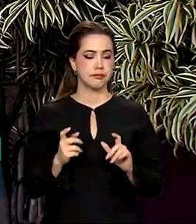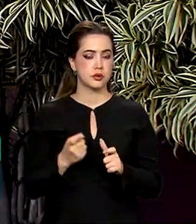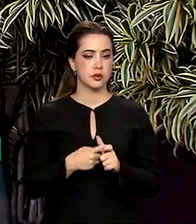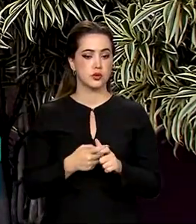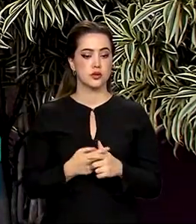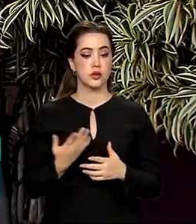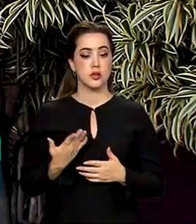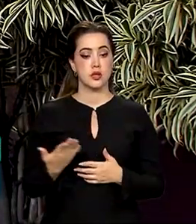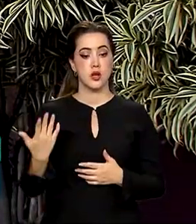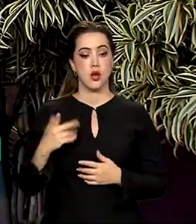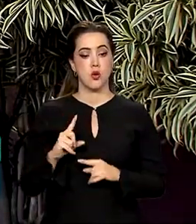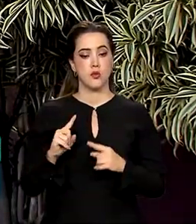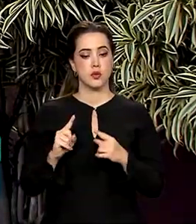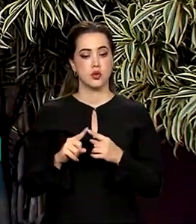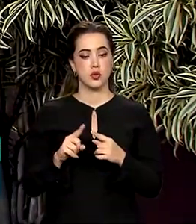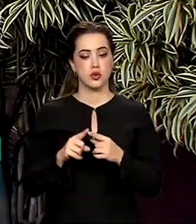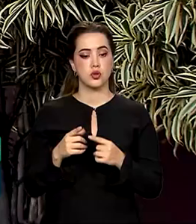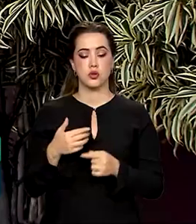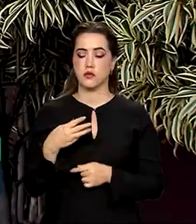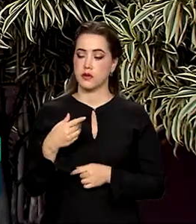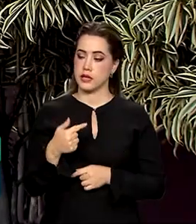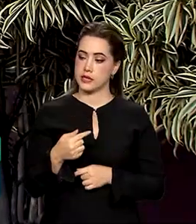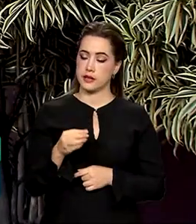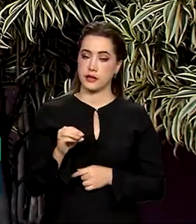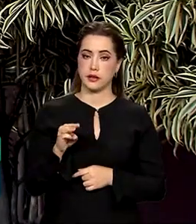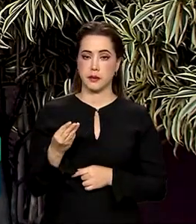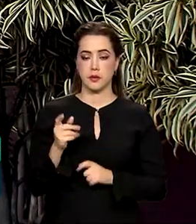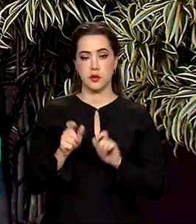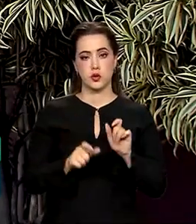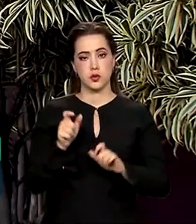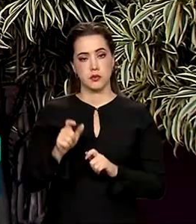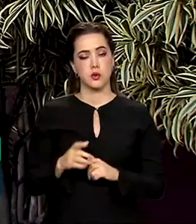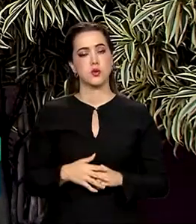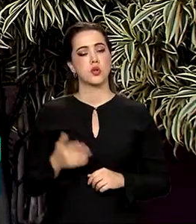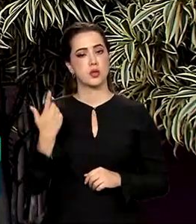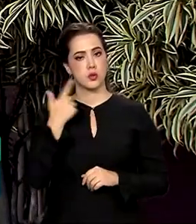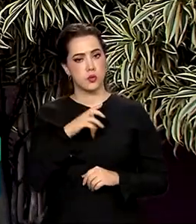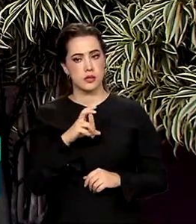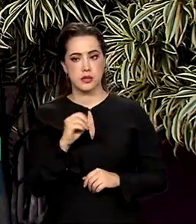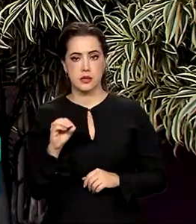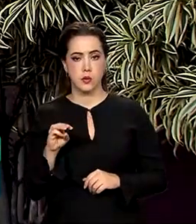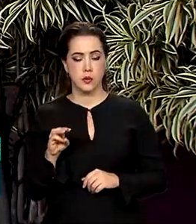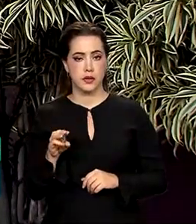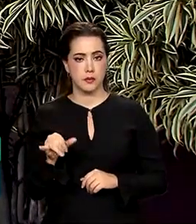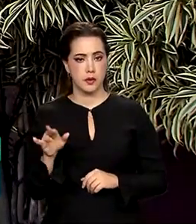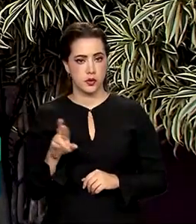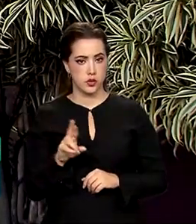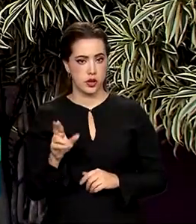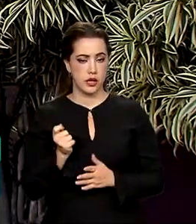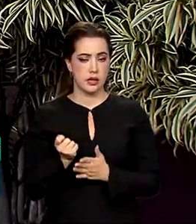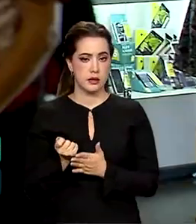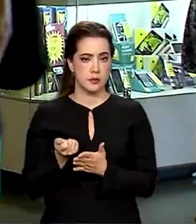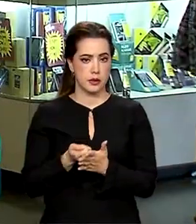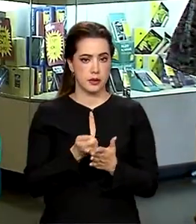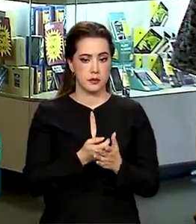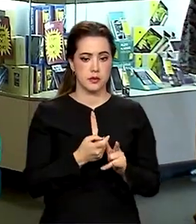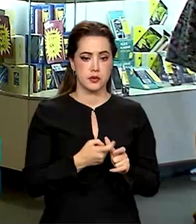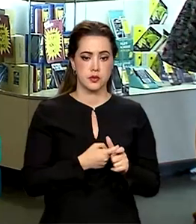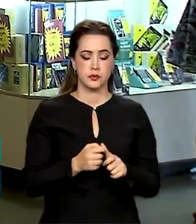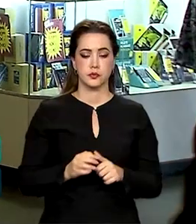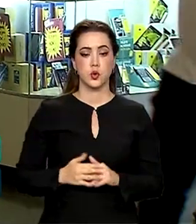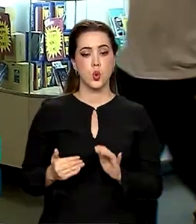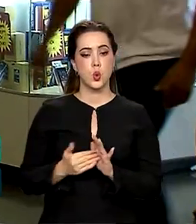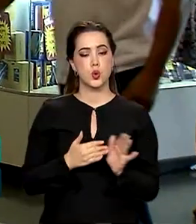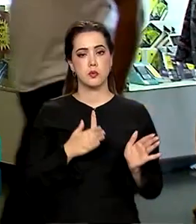de 70 milhões de pessoas e alcançar 50 bilhões de reais em dívidas renegociadas. A última